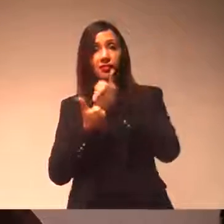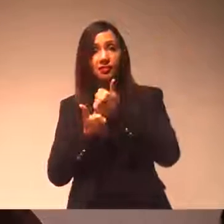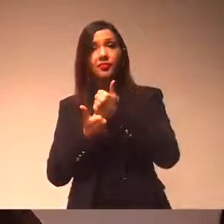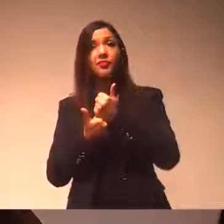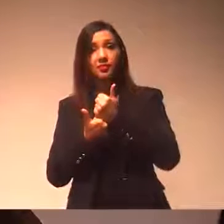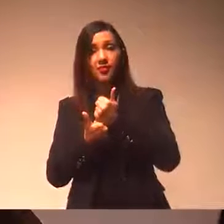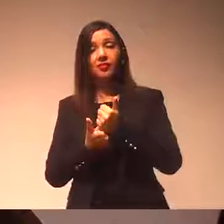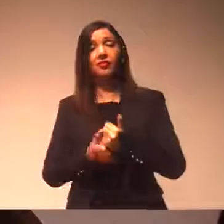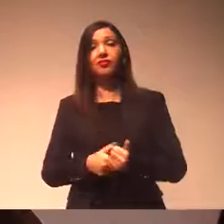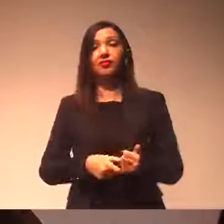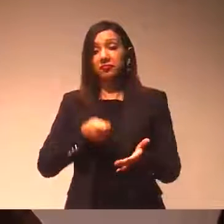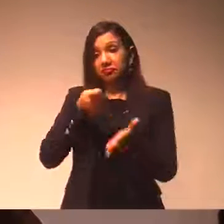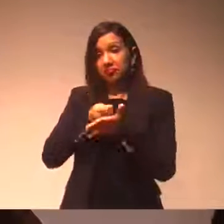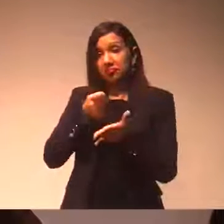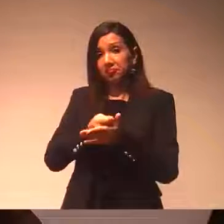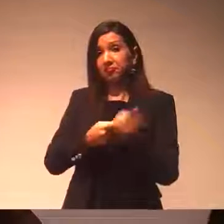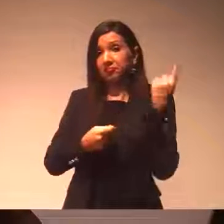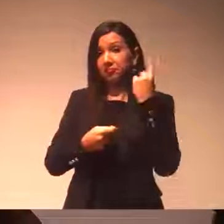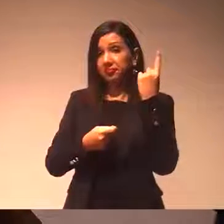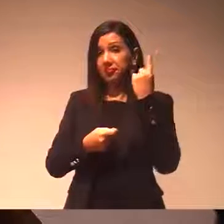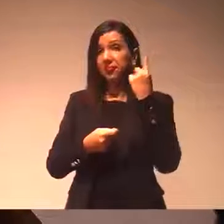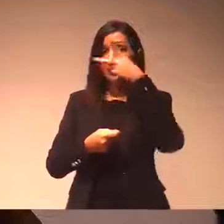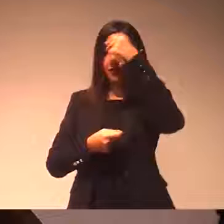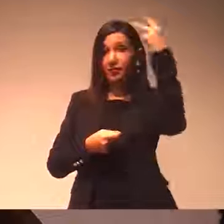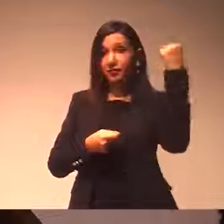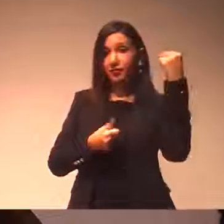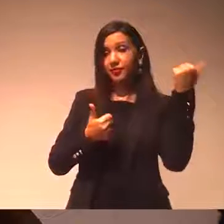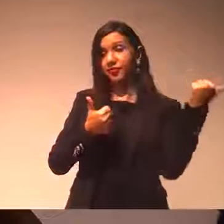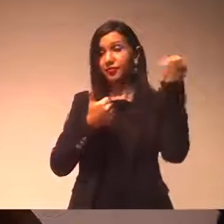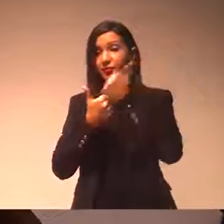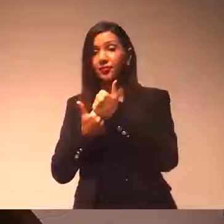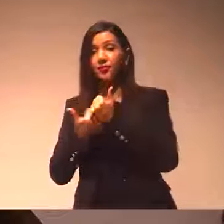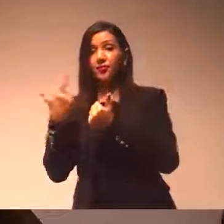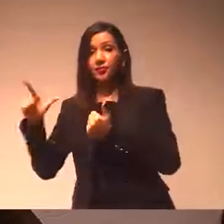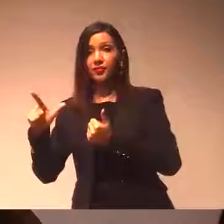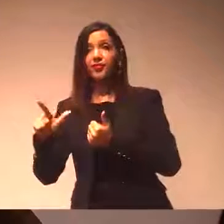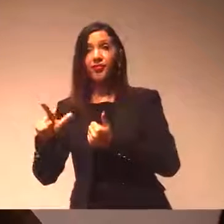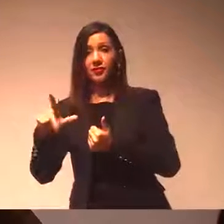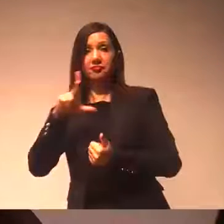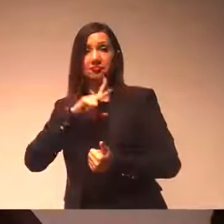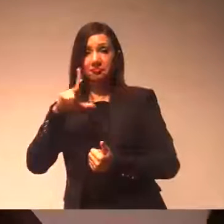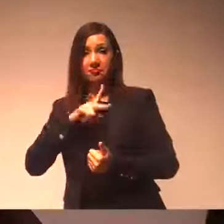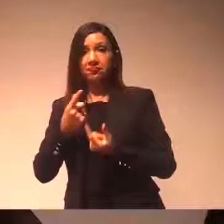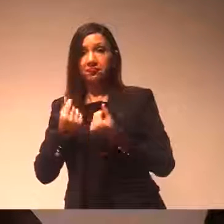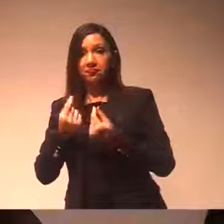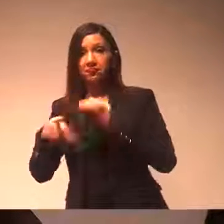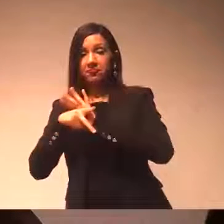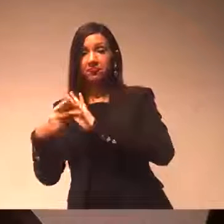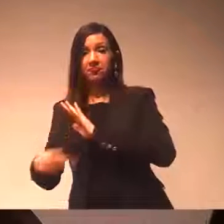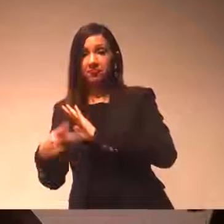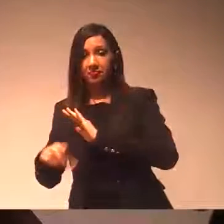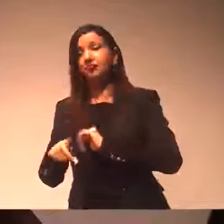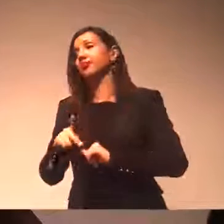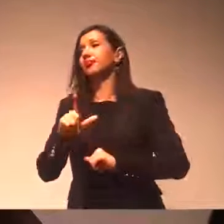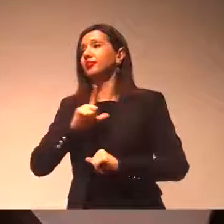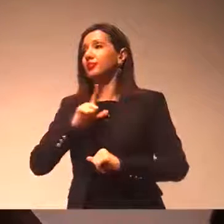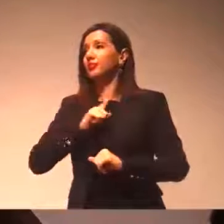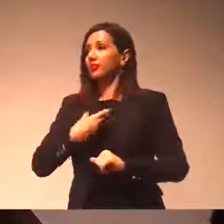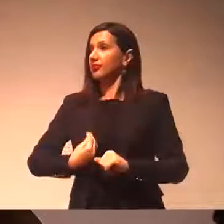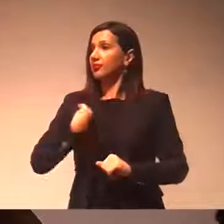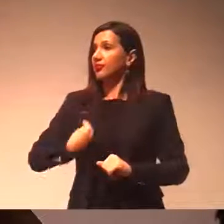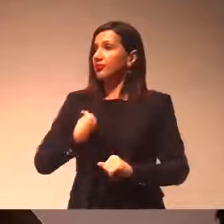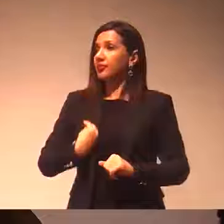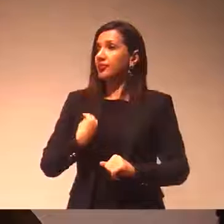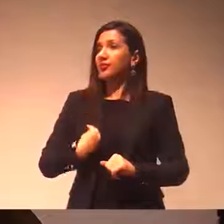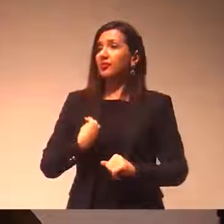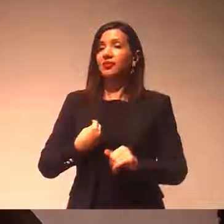que é função, obrigação do Poder Executivo, e que possa ser feita através do orçamento municipal. Ela existe para